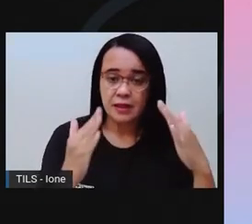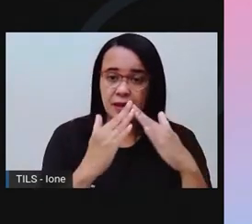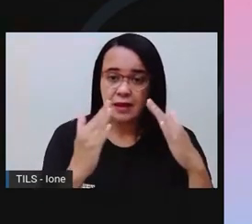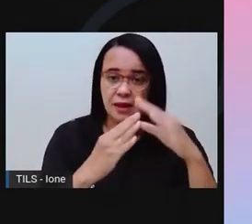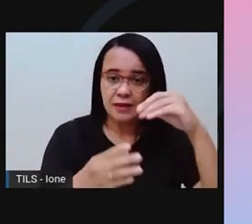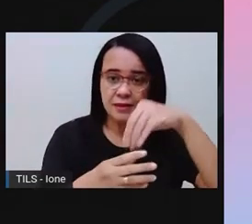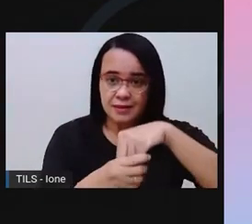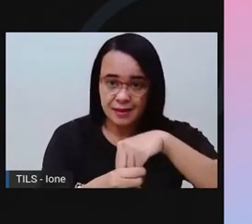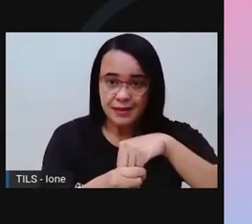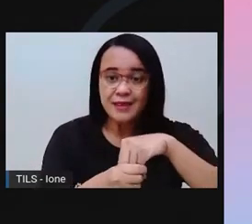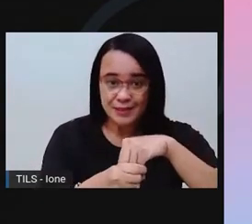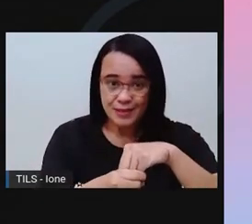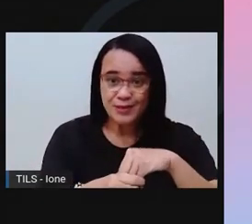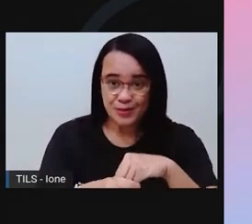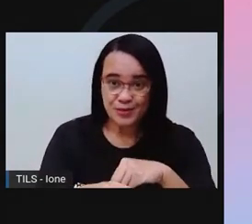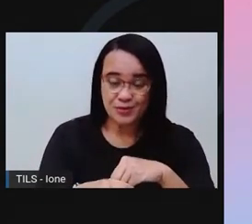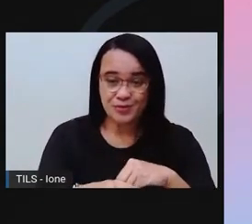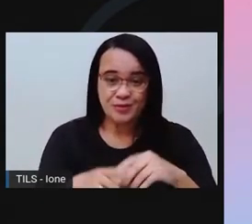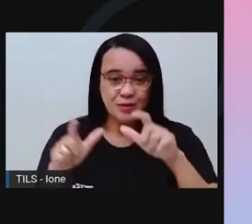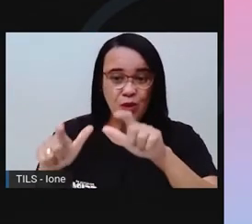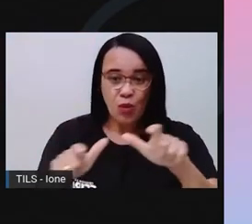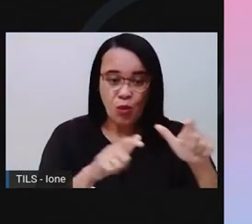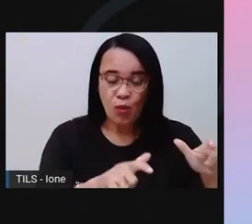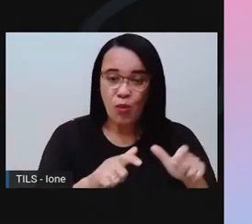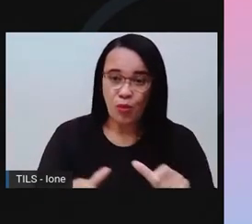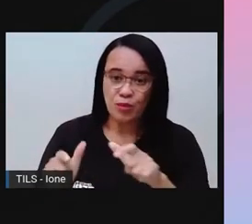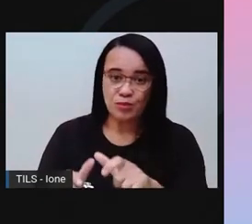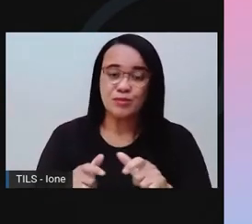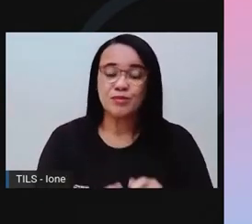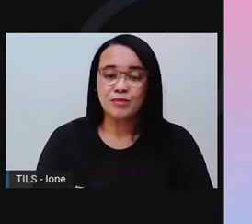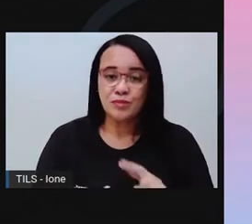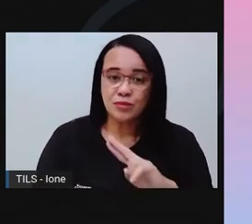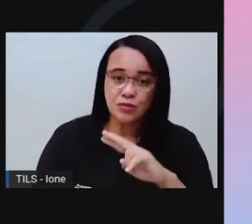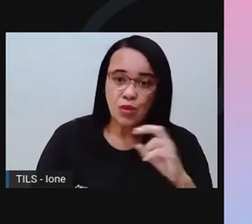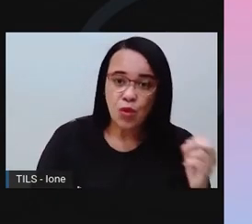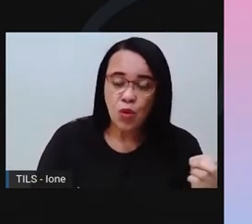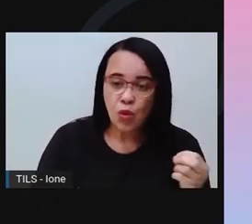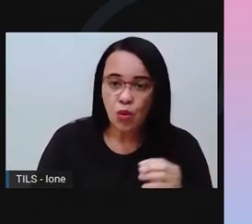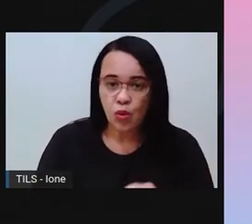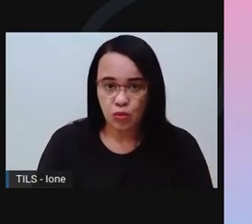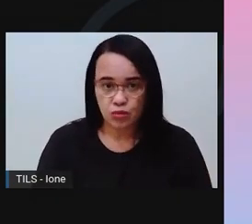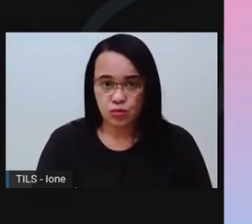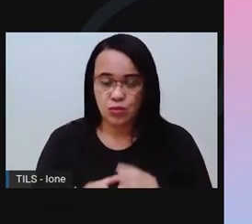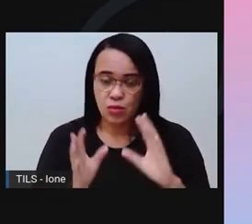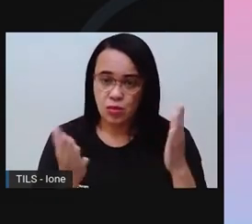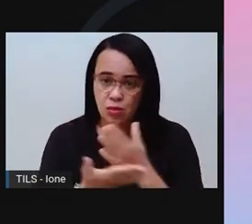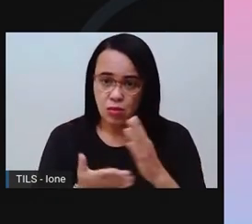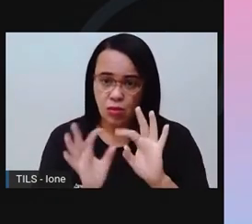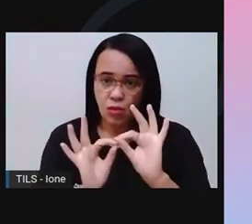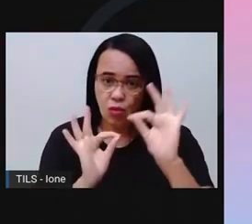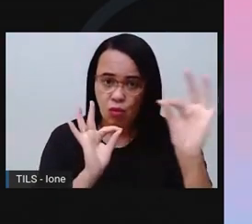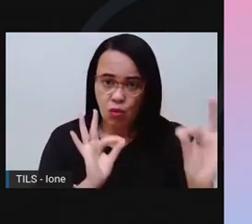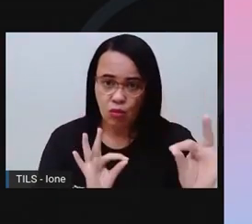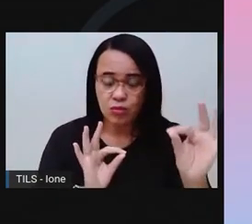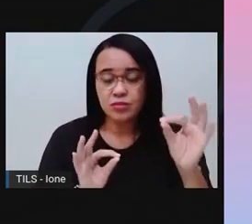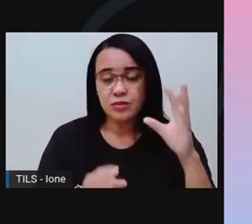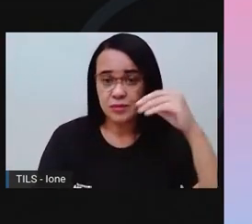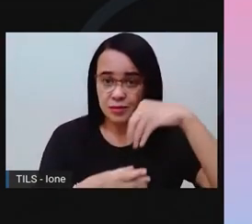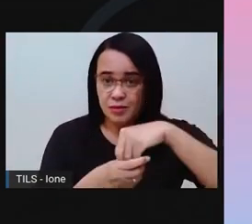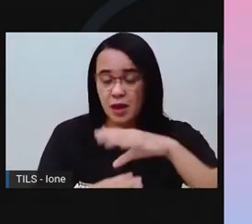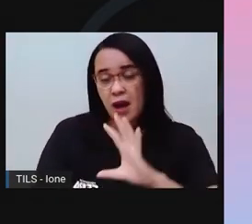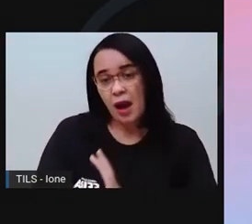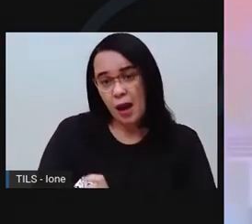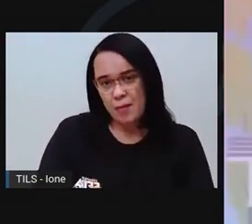dividindo o mesmo lar. Outras, mesmo distantes, têm muito amor para compartilhar.